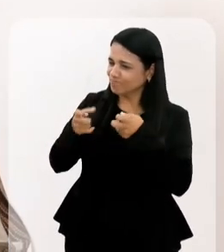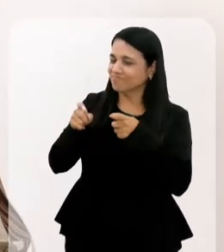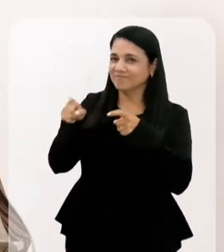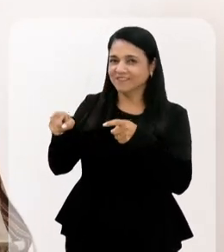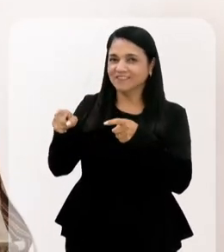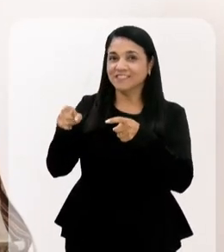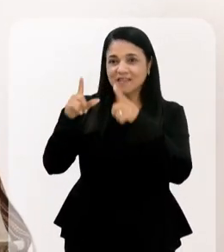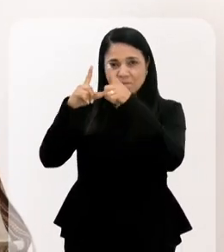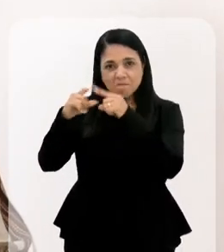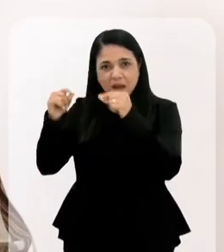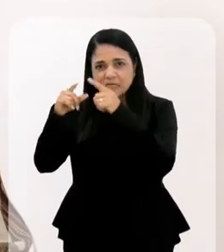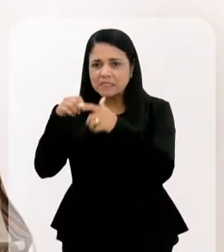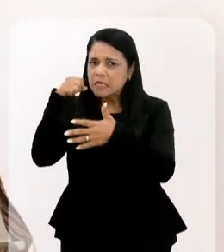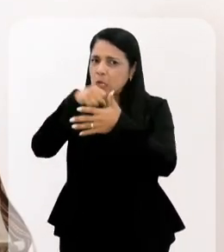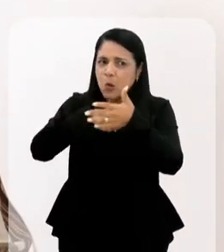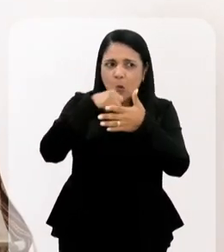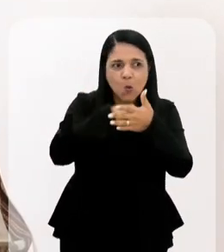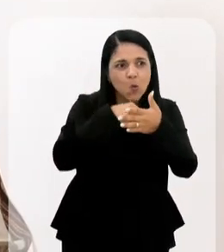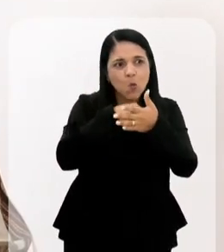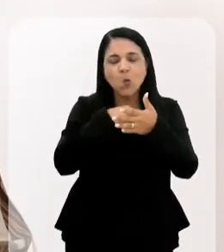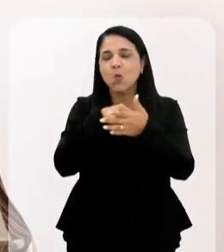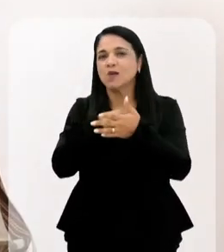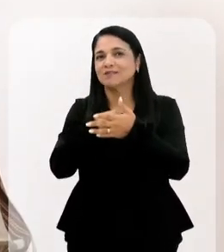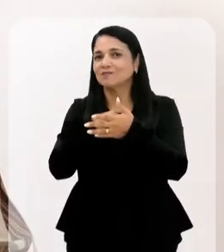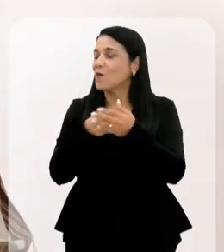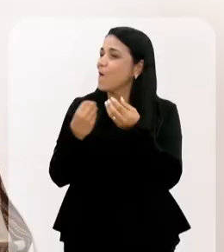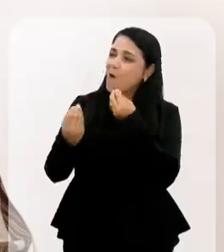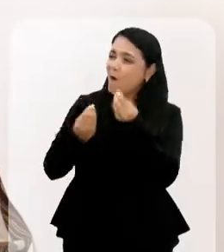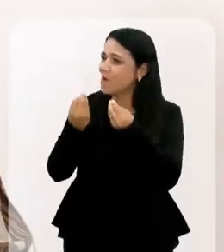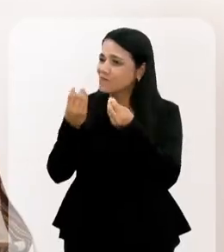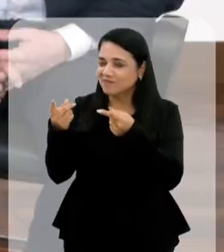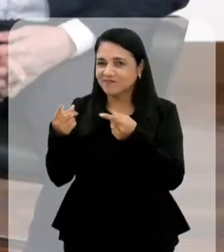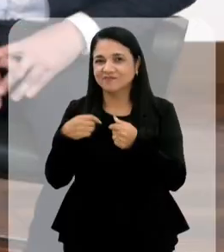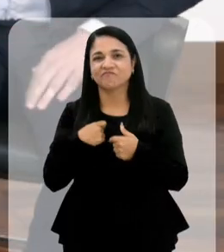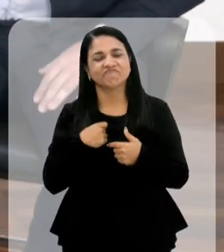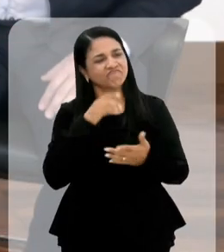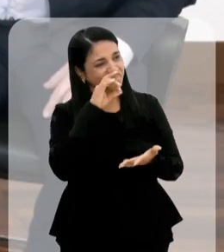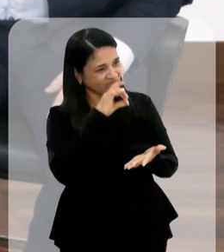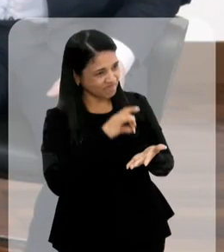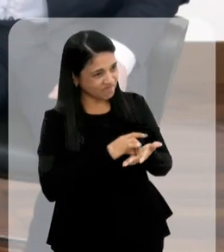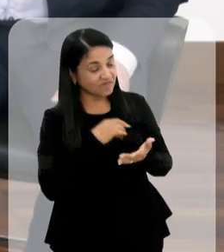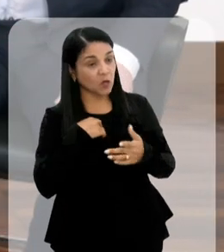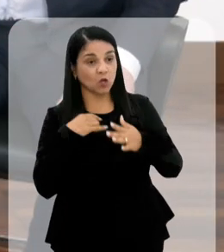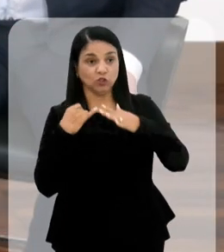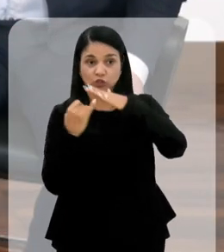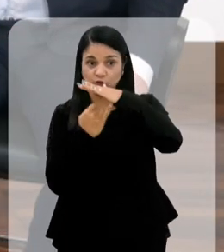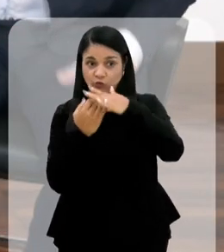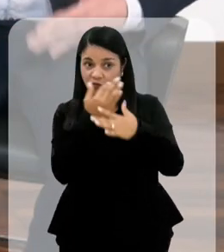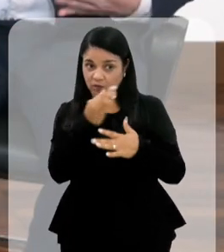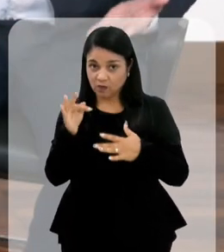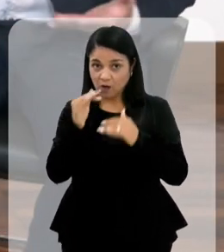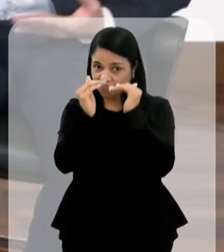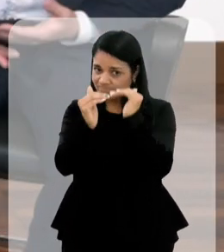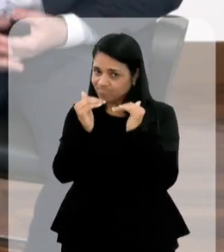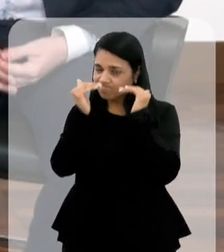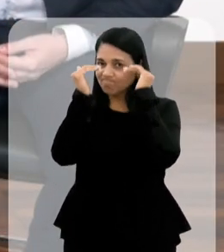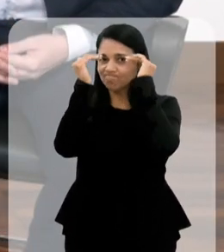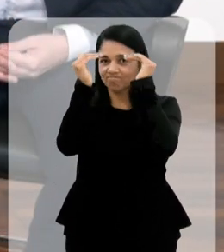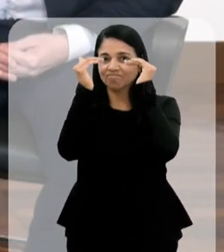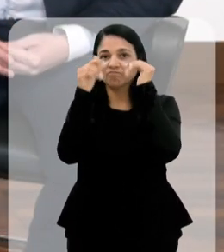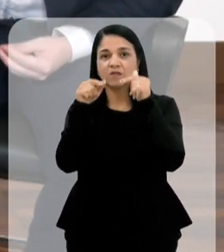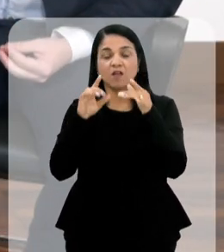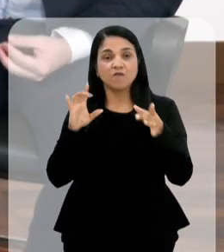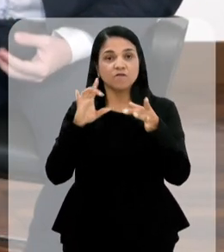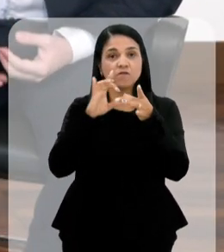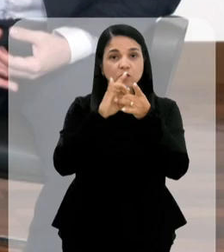em Brasília e vai brigar pelas tuas coisas, né? Como é que é isso, gente? É, na verdade, assim, o Instituto é uma autarquia federal,